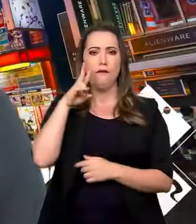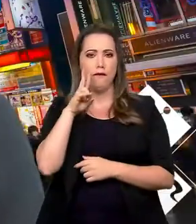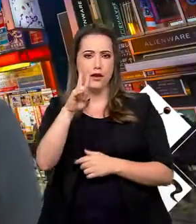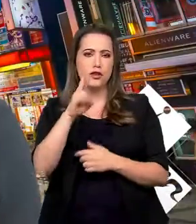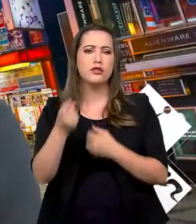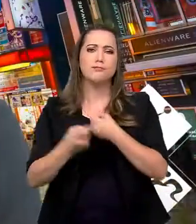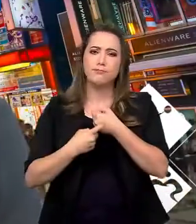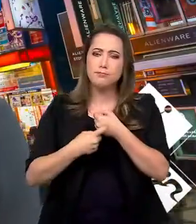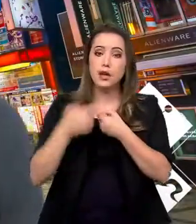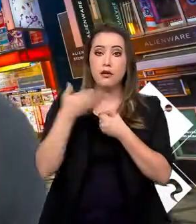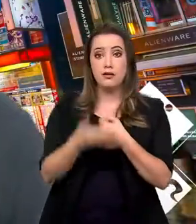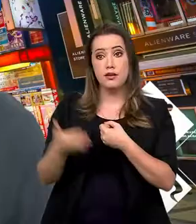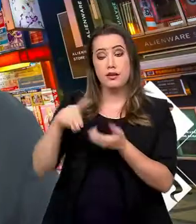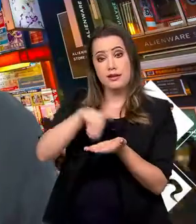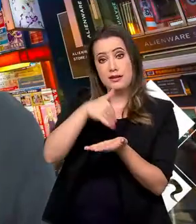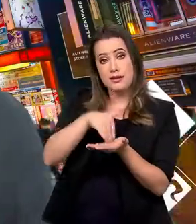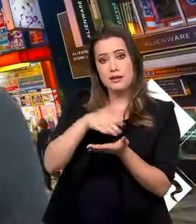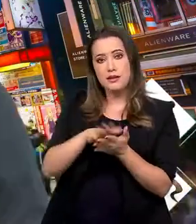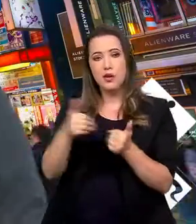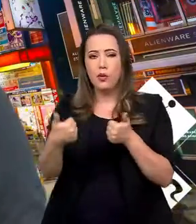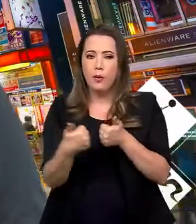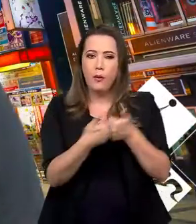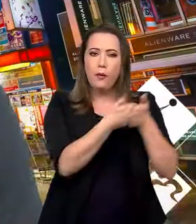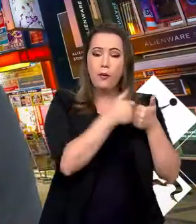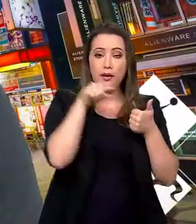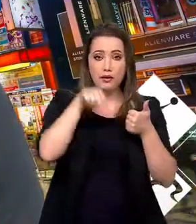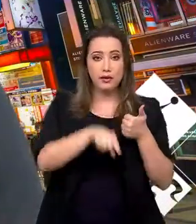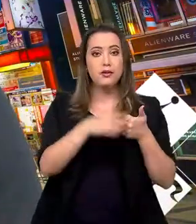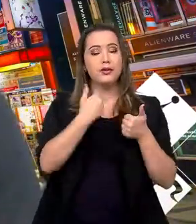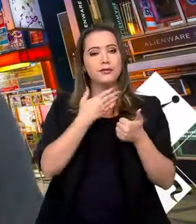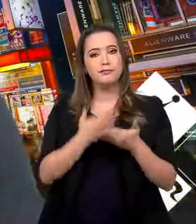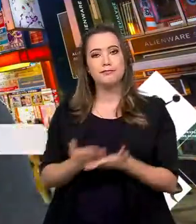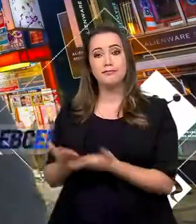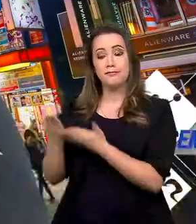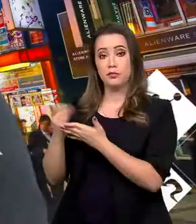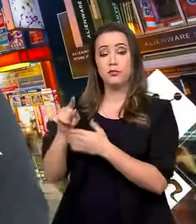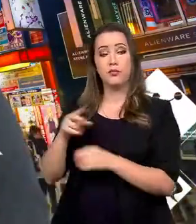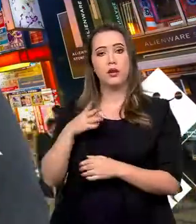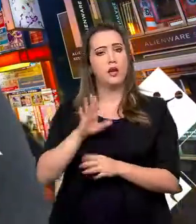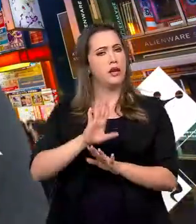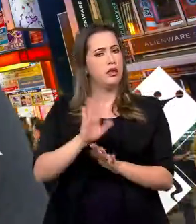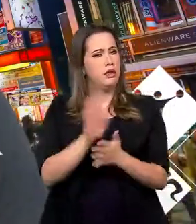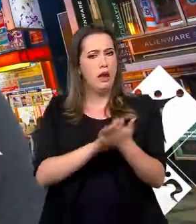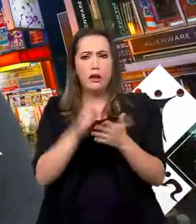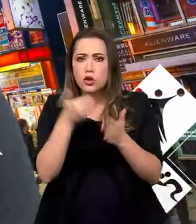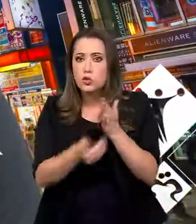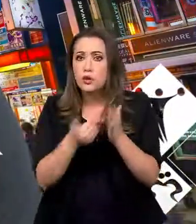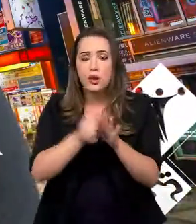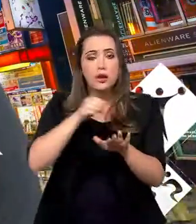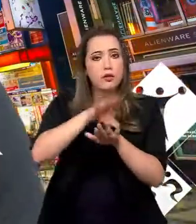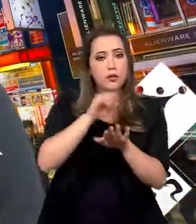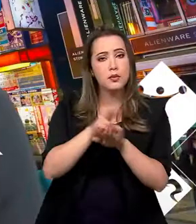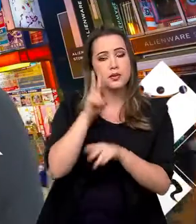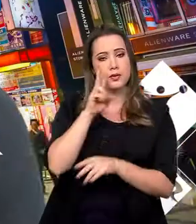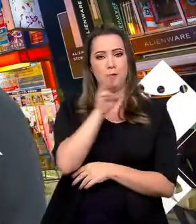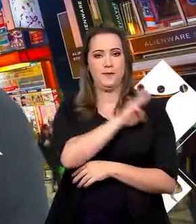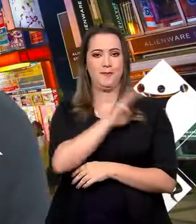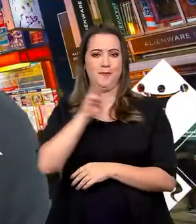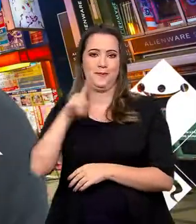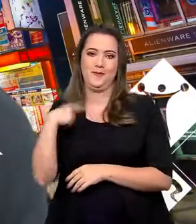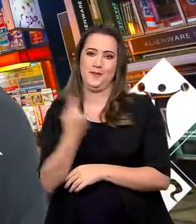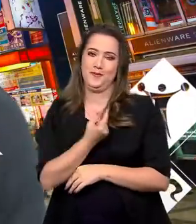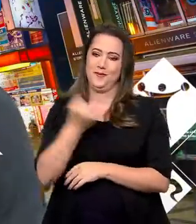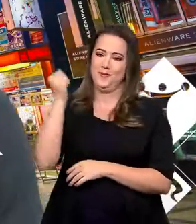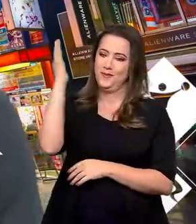Então é isso. Ativa as notificações, se inscreve aqui no canal, siga a hashtag EBC em Tóquio e pra não perder nenhuma informação, acesse